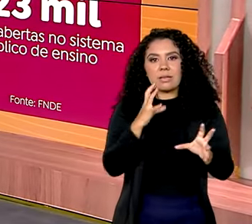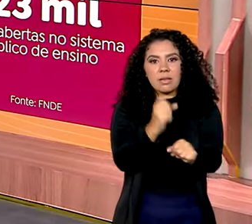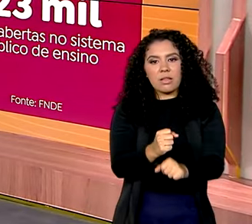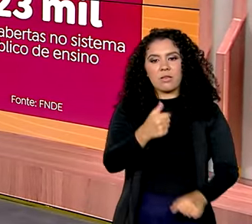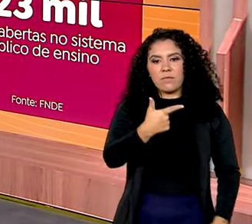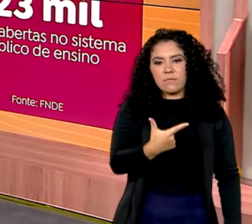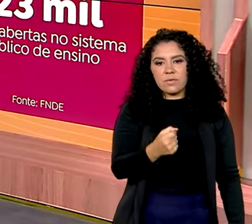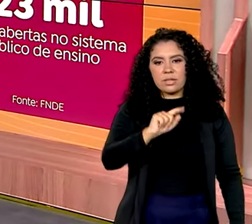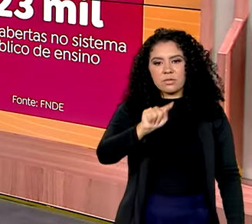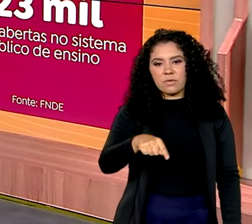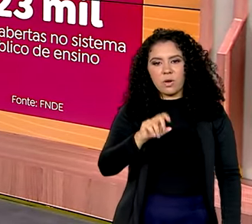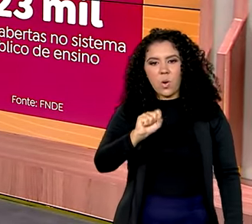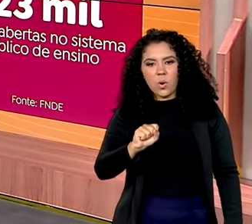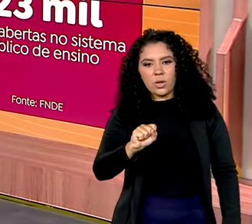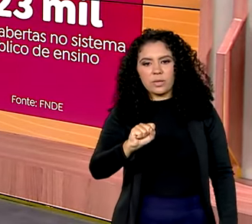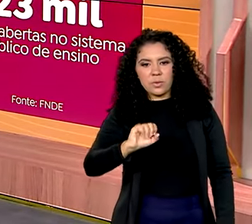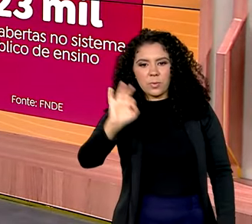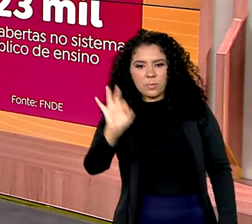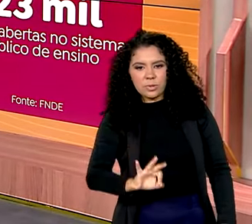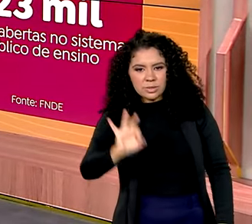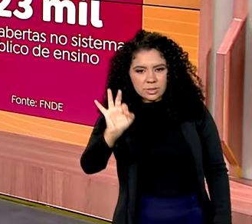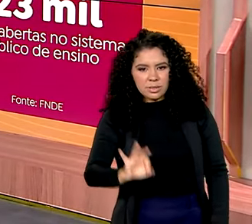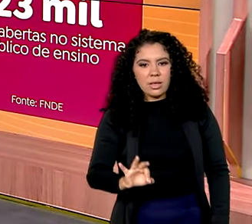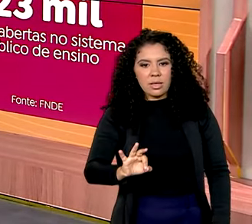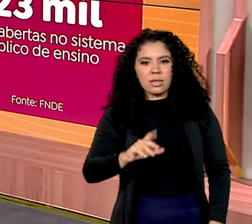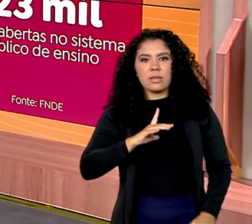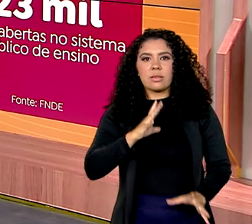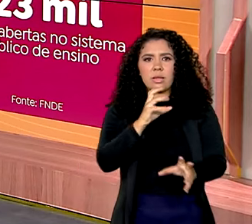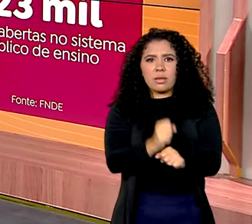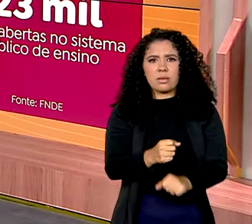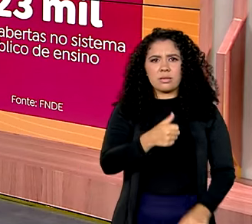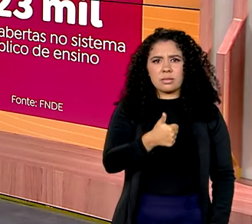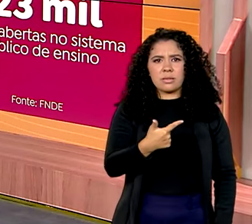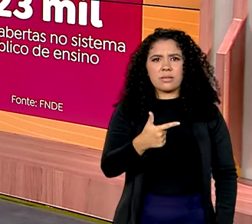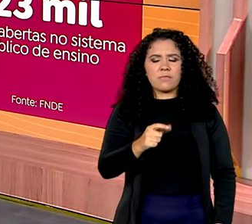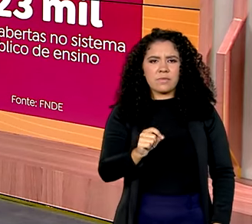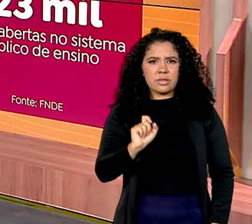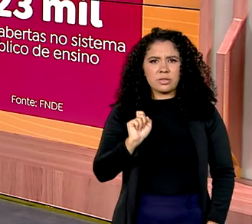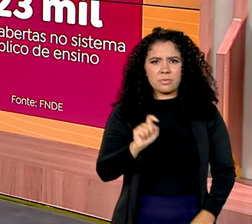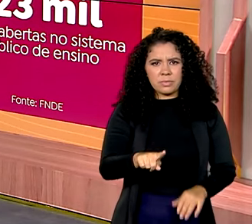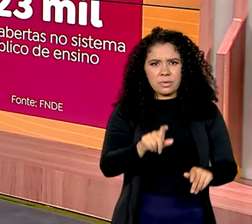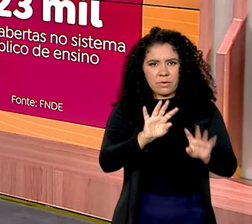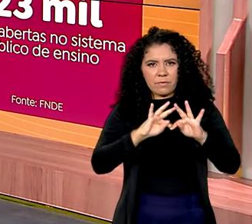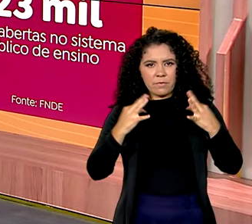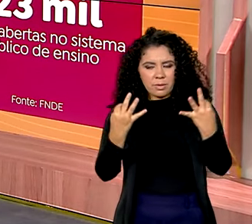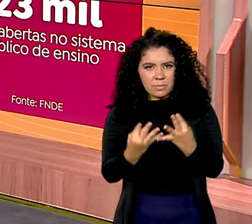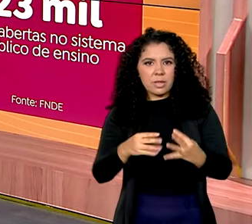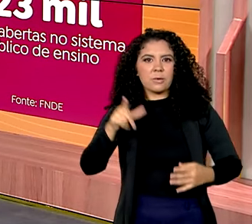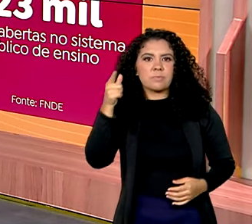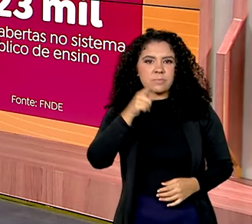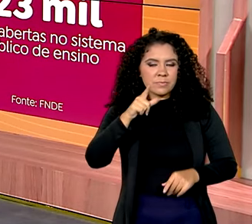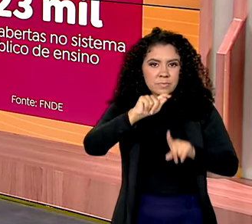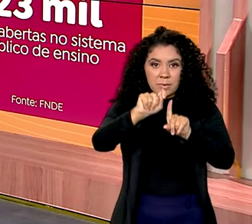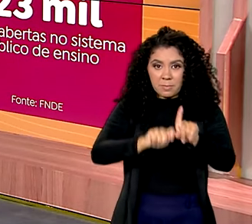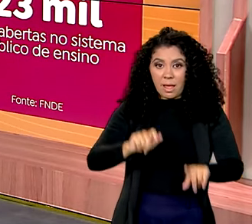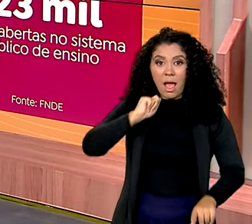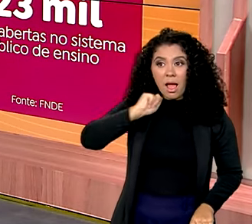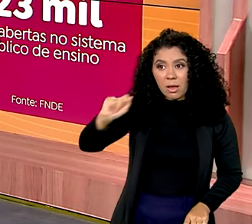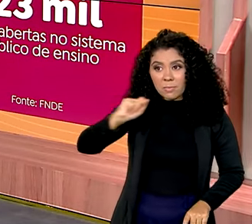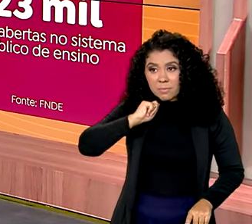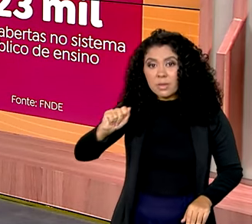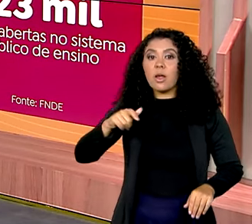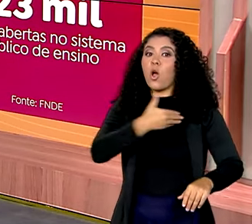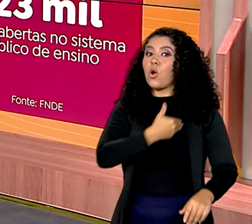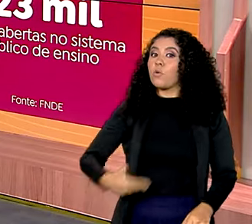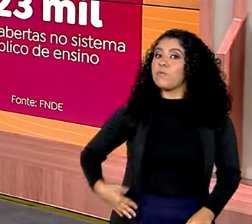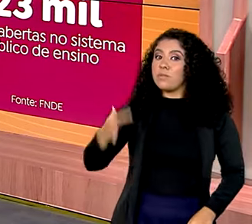beneficiados e são 120 mil famílias incluídas em abril. Além disso, o governo